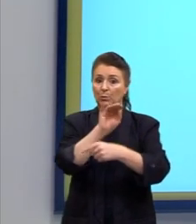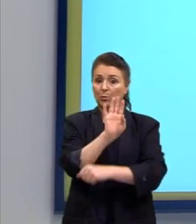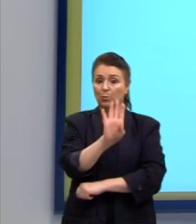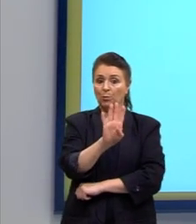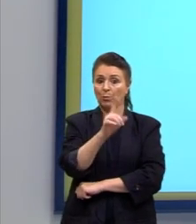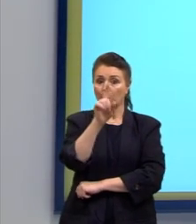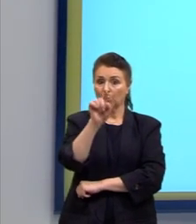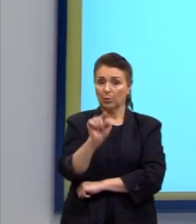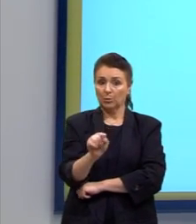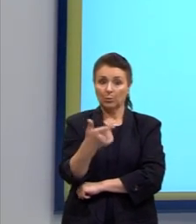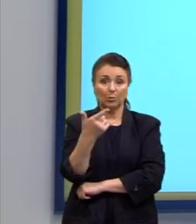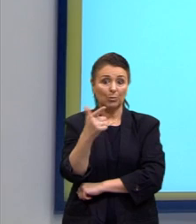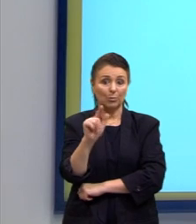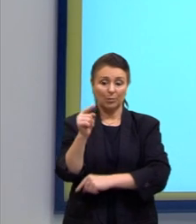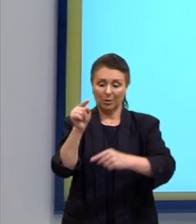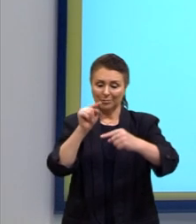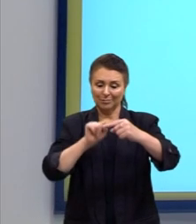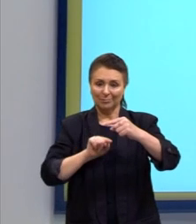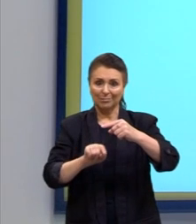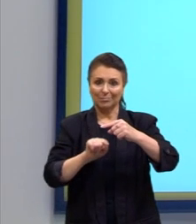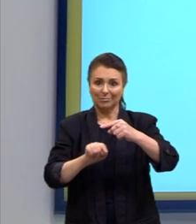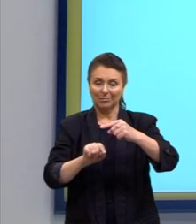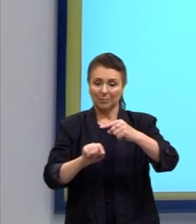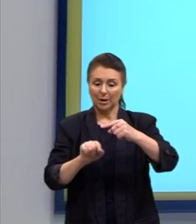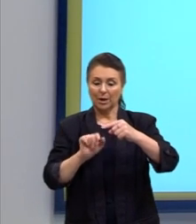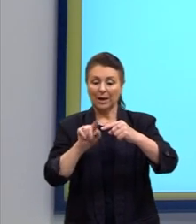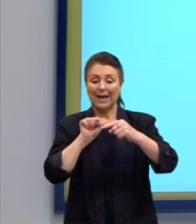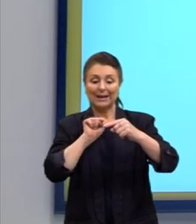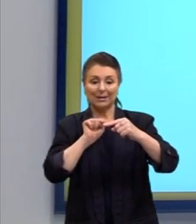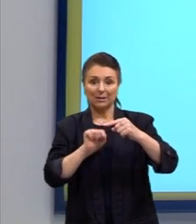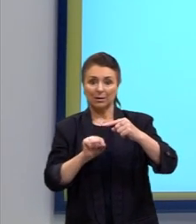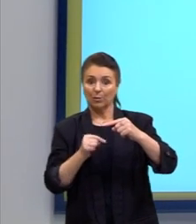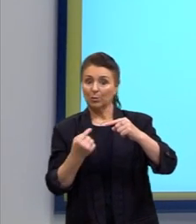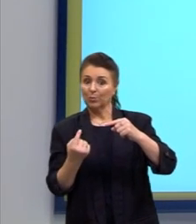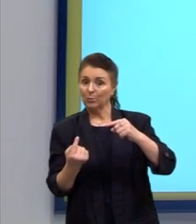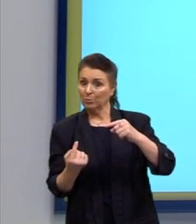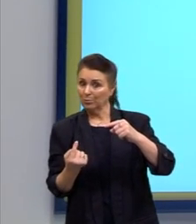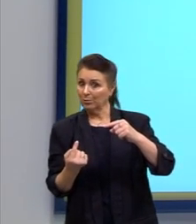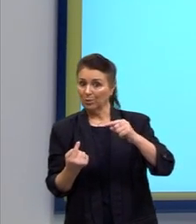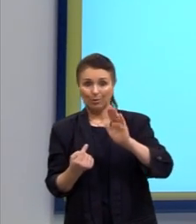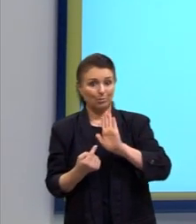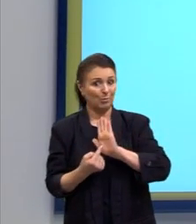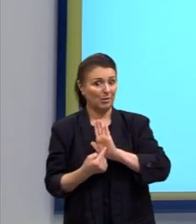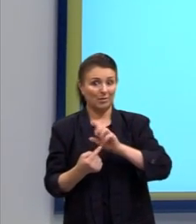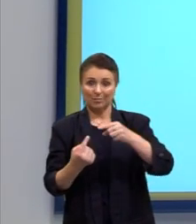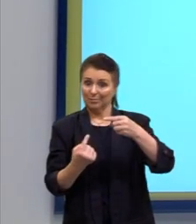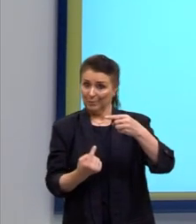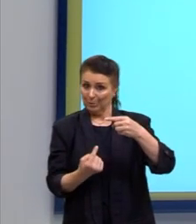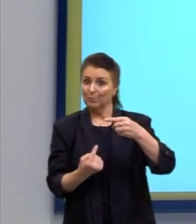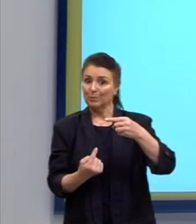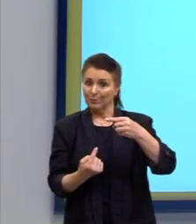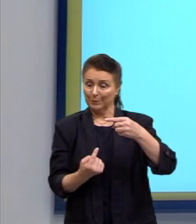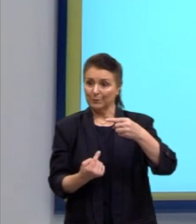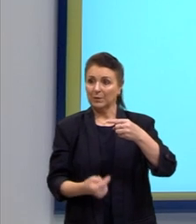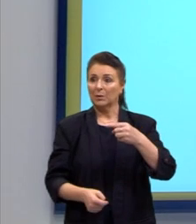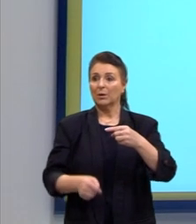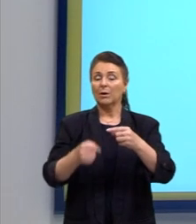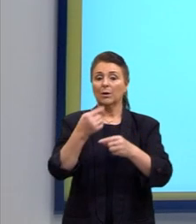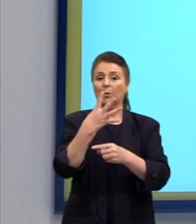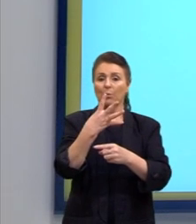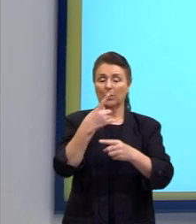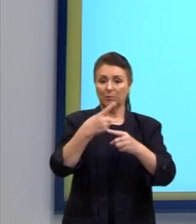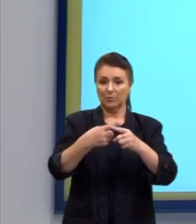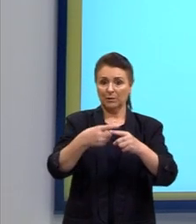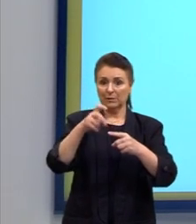tem denominador, é como se fosse 1 o denominador. E aí multiplicamos. 4 fatorial vezes